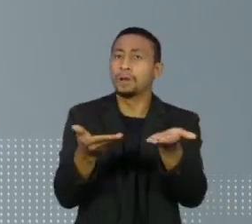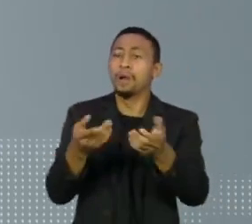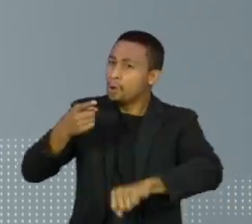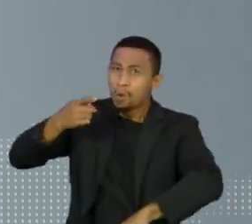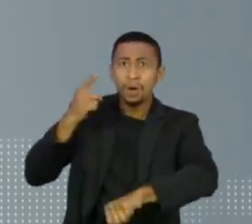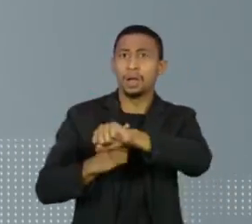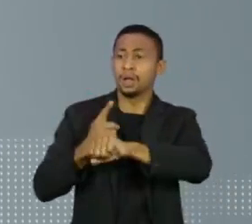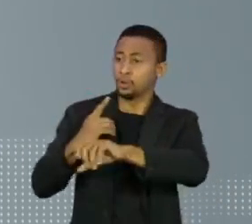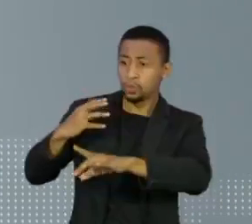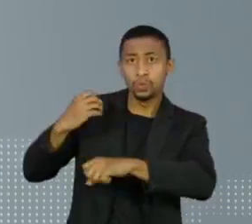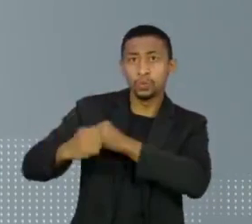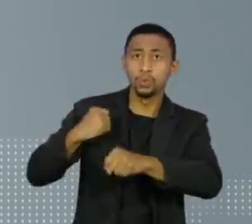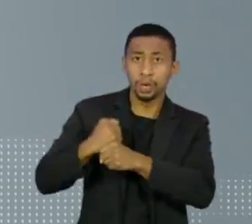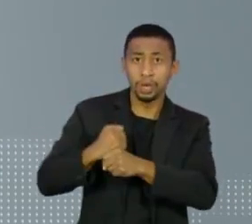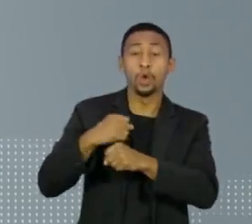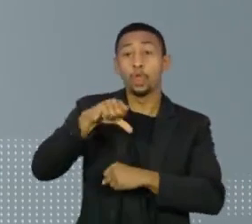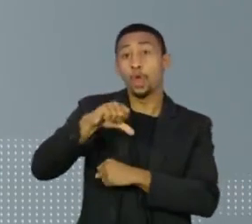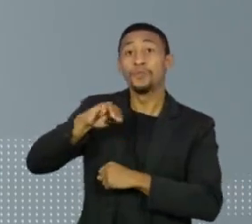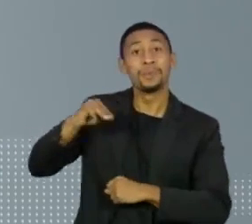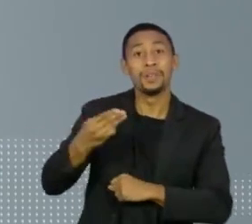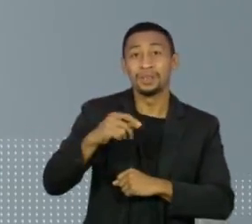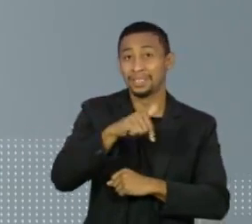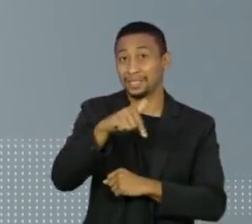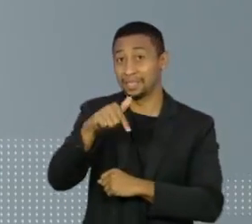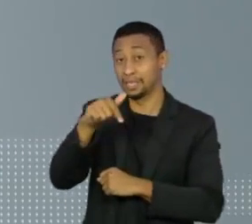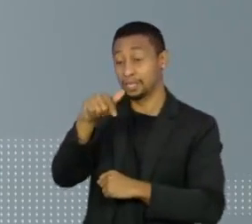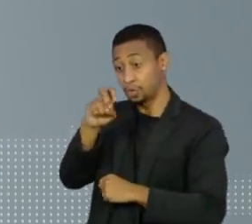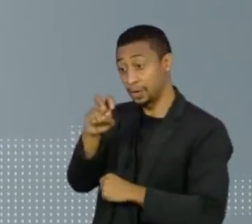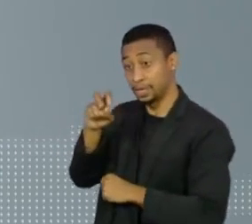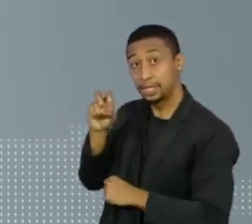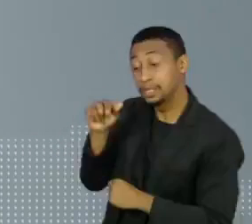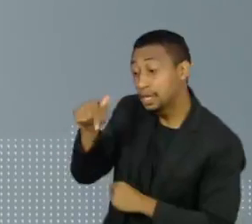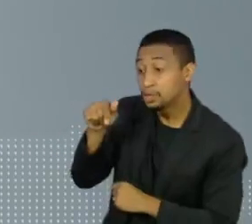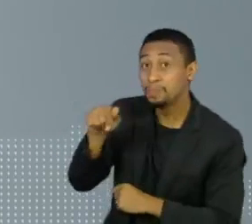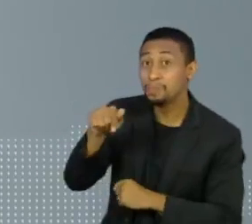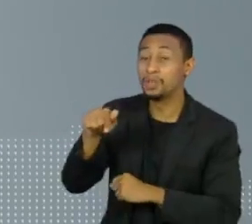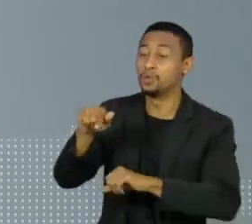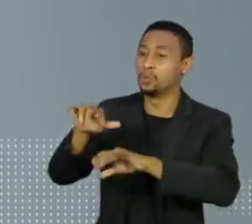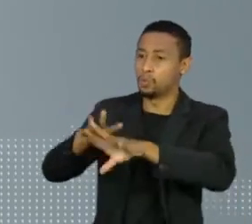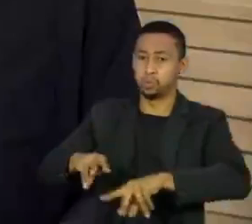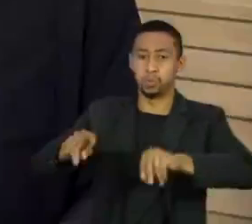ano. E mais de 9.757.000 recuperados.